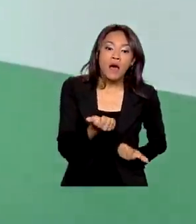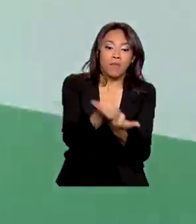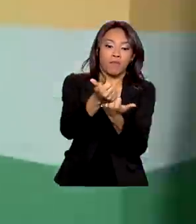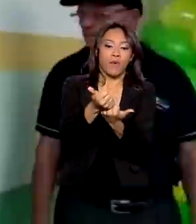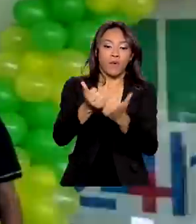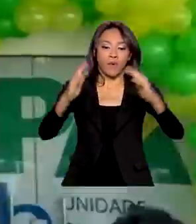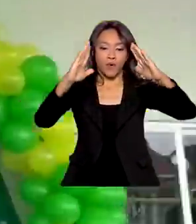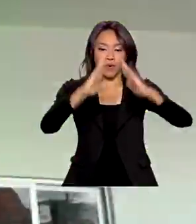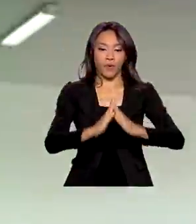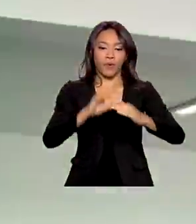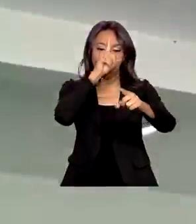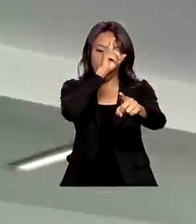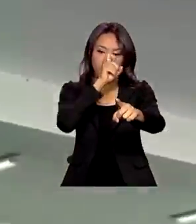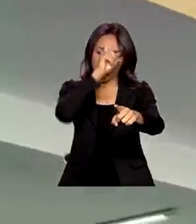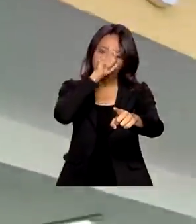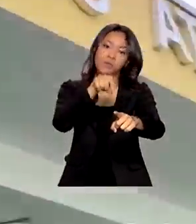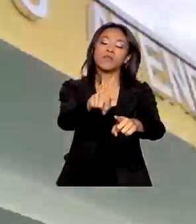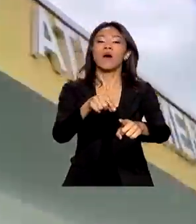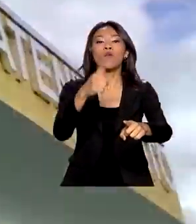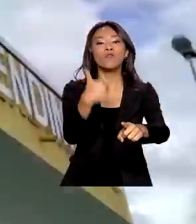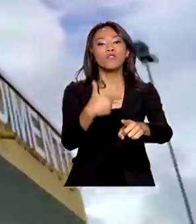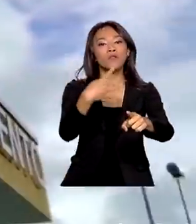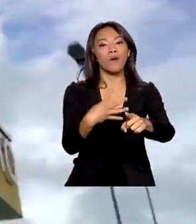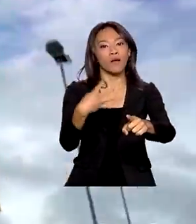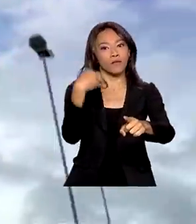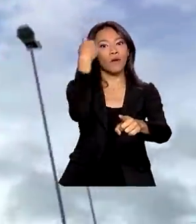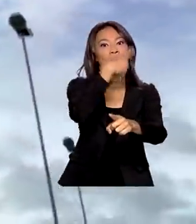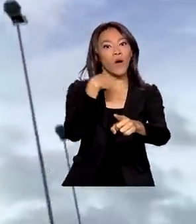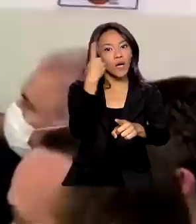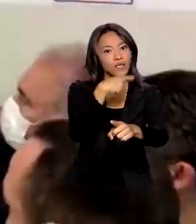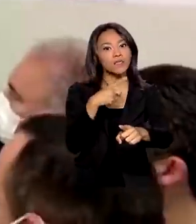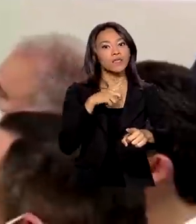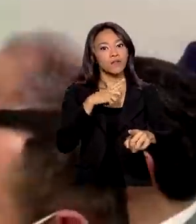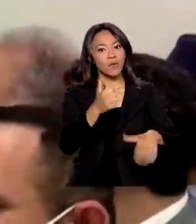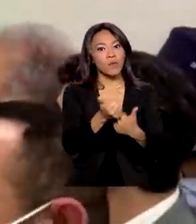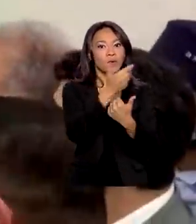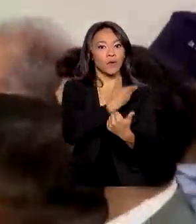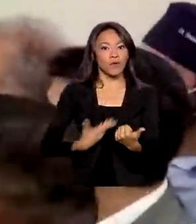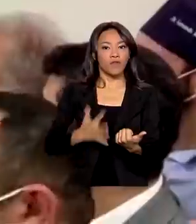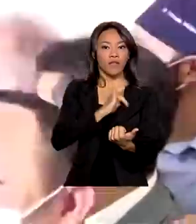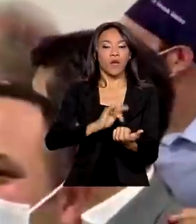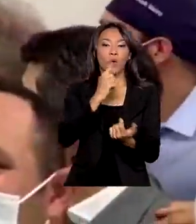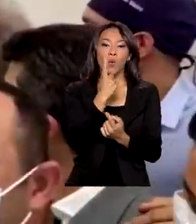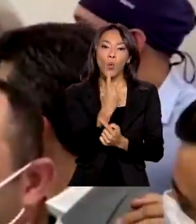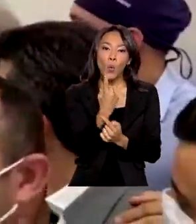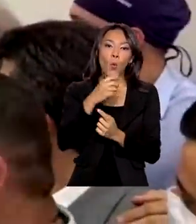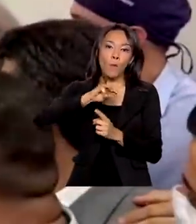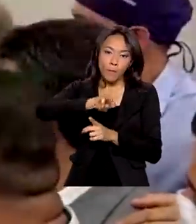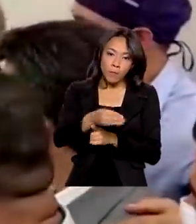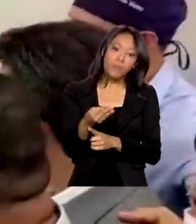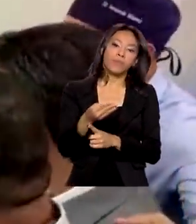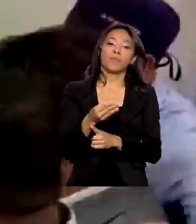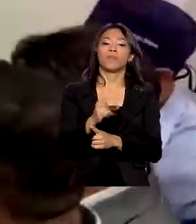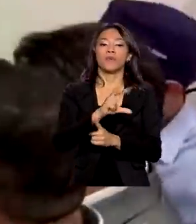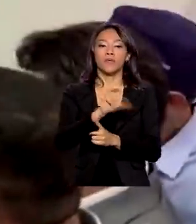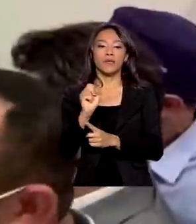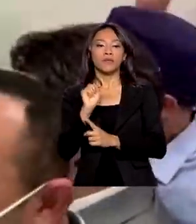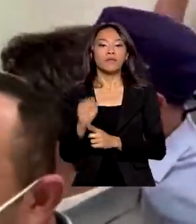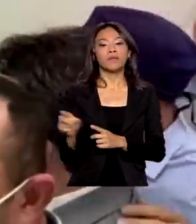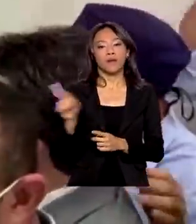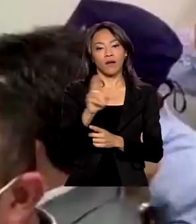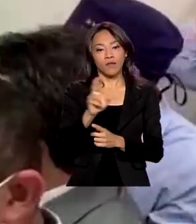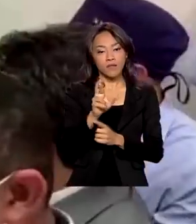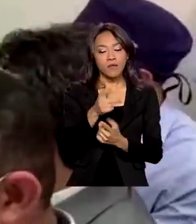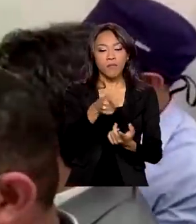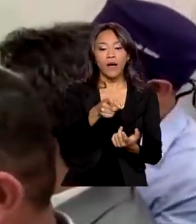primeira unidade de pronto atendimento 24 horas da cidade. O governo investiu R 1,5 milhão para ampliar os